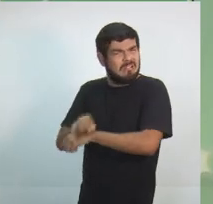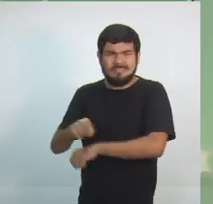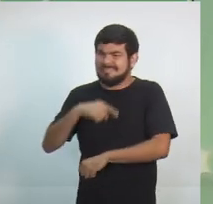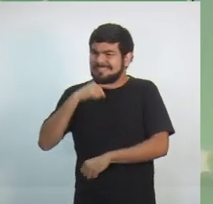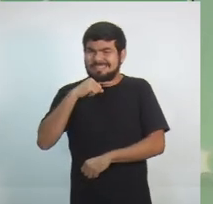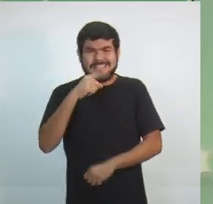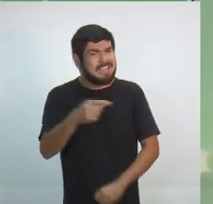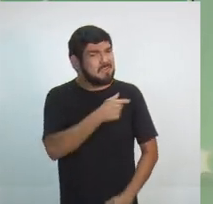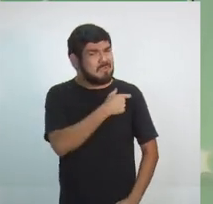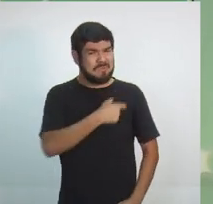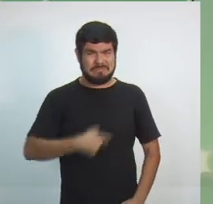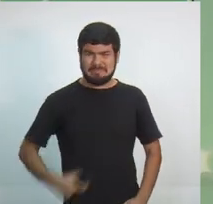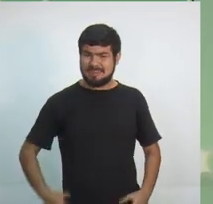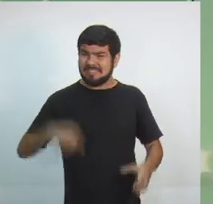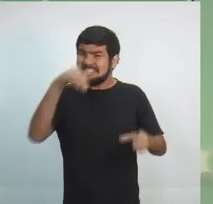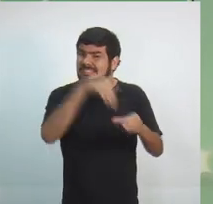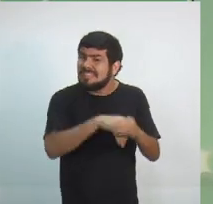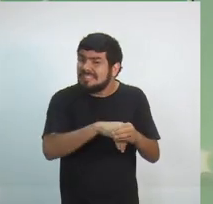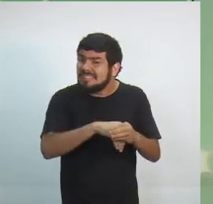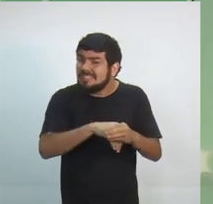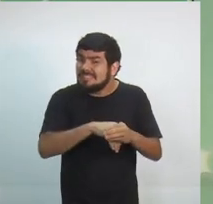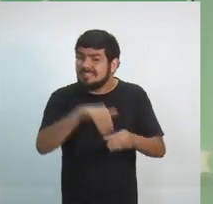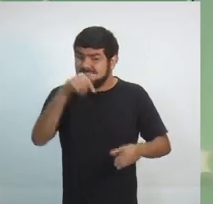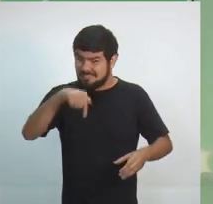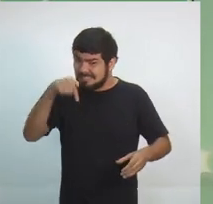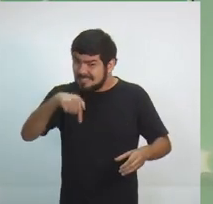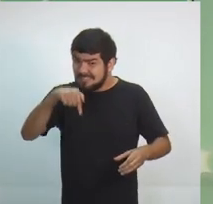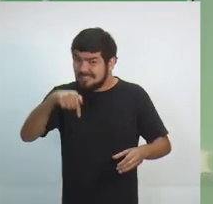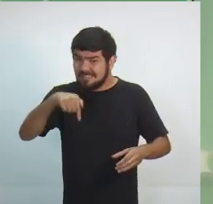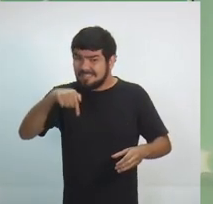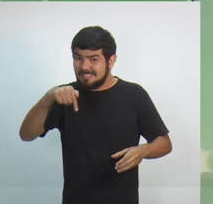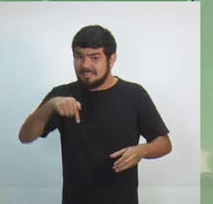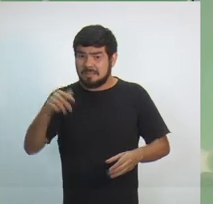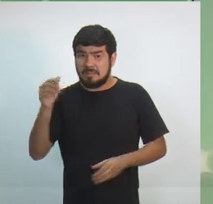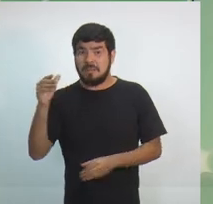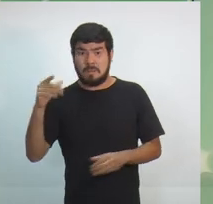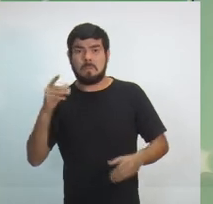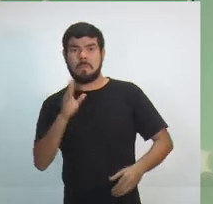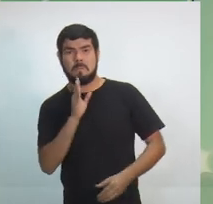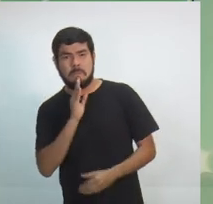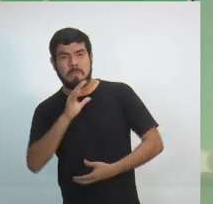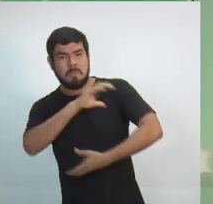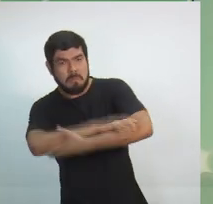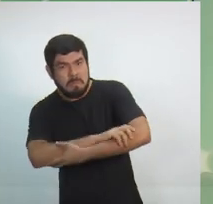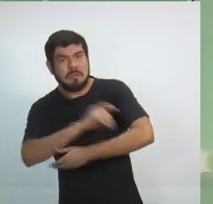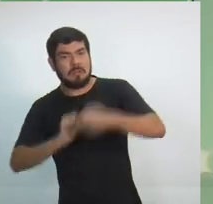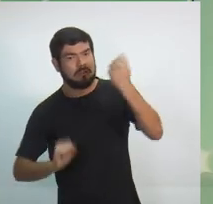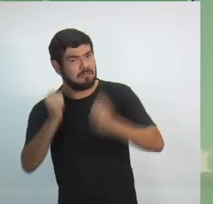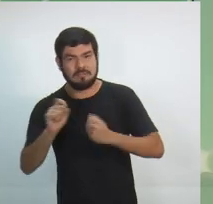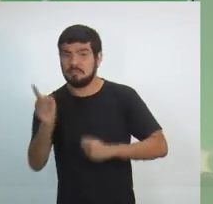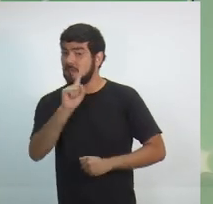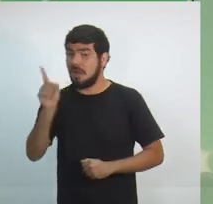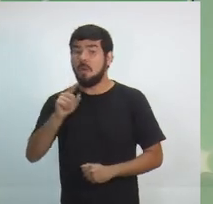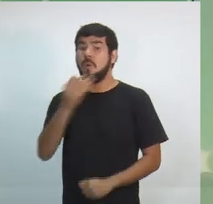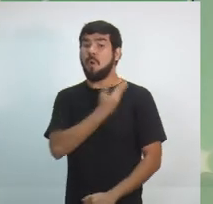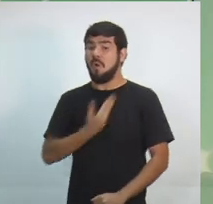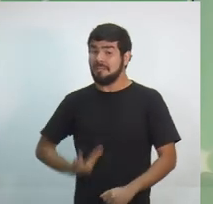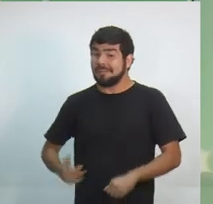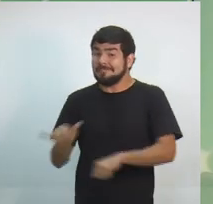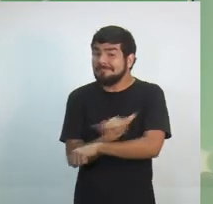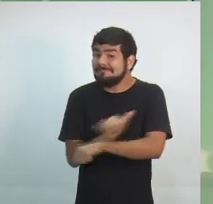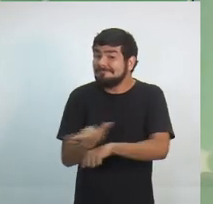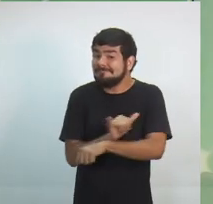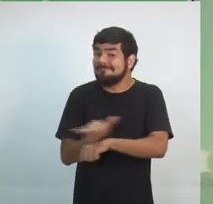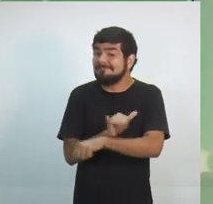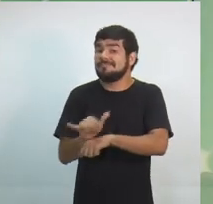candidato a presidente tem compromisso com a Zona Franca de Manaus. Caberá ao governador trabalhar em cima disso. Uma outra questão que nos